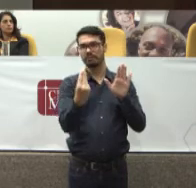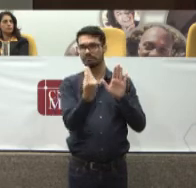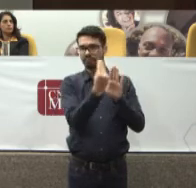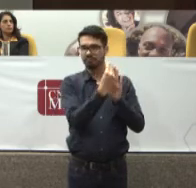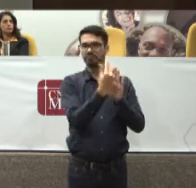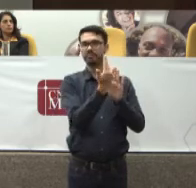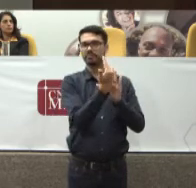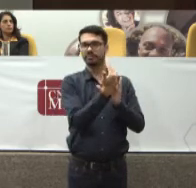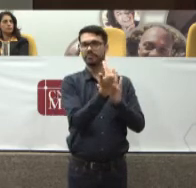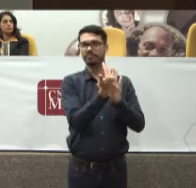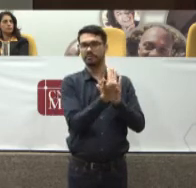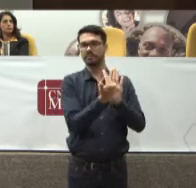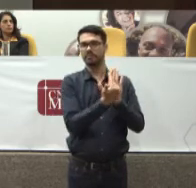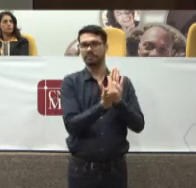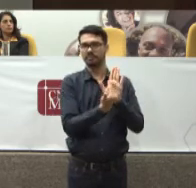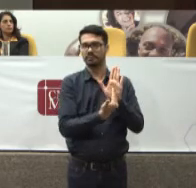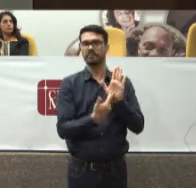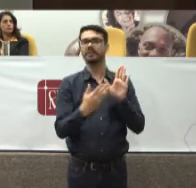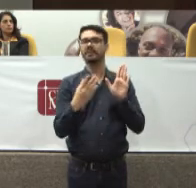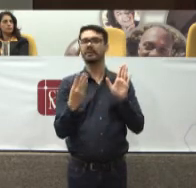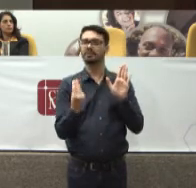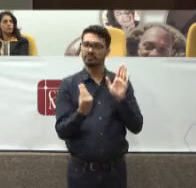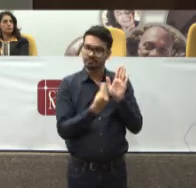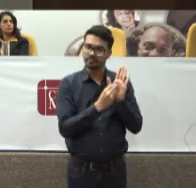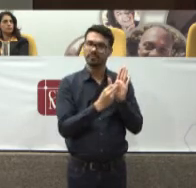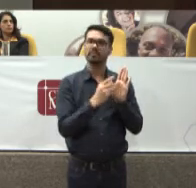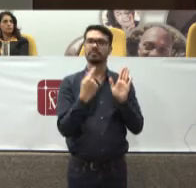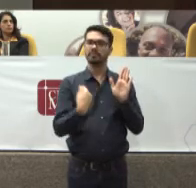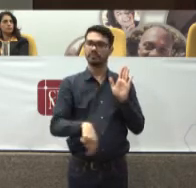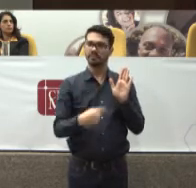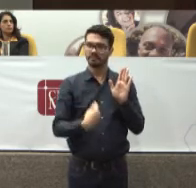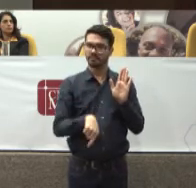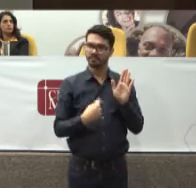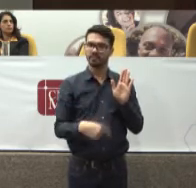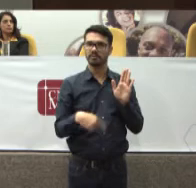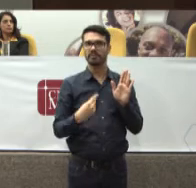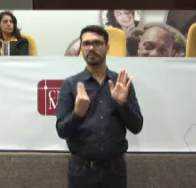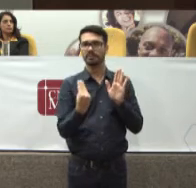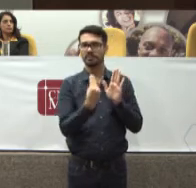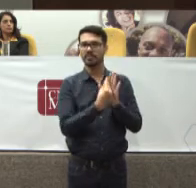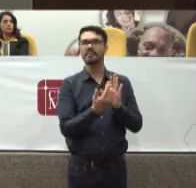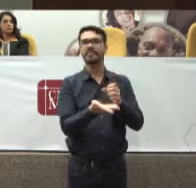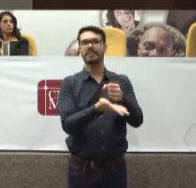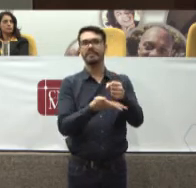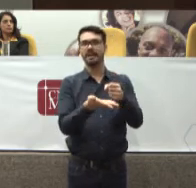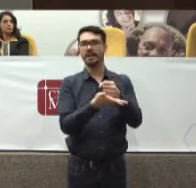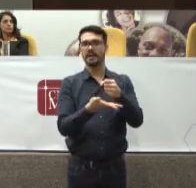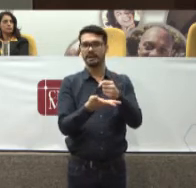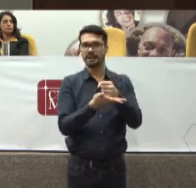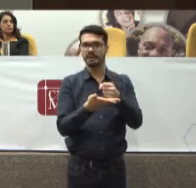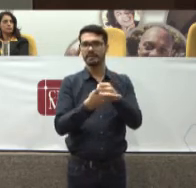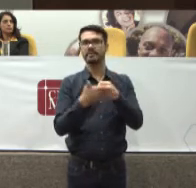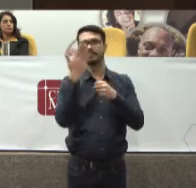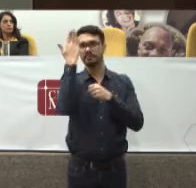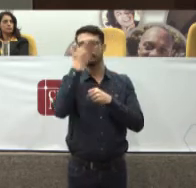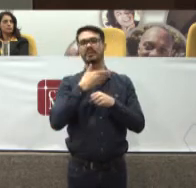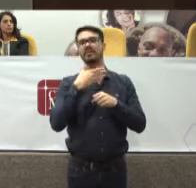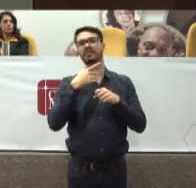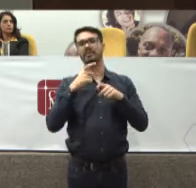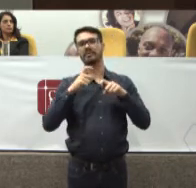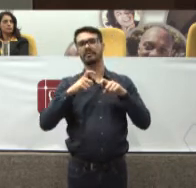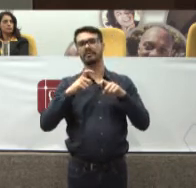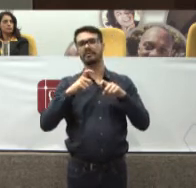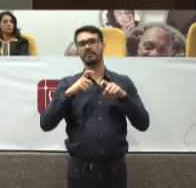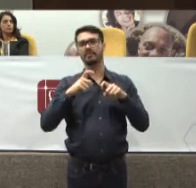Que as providências A incorporação Deve ser feita Com fundamento Na medicina Baseada em evidência E essa